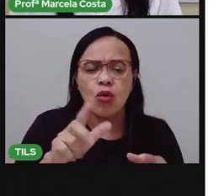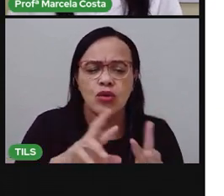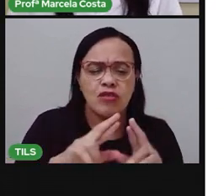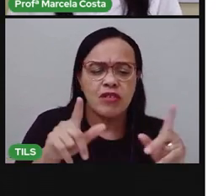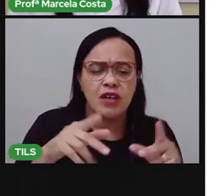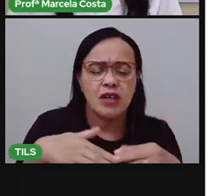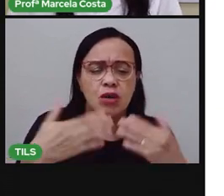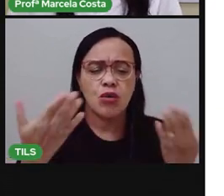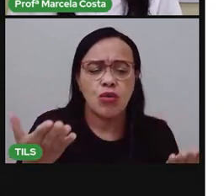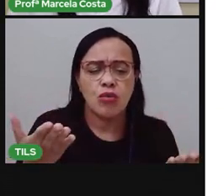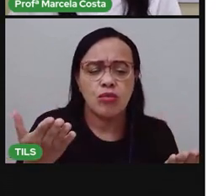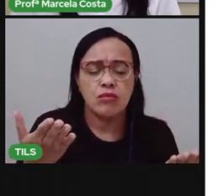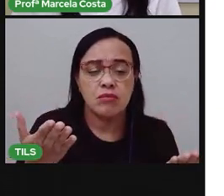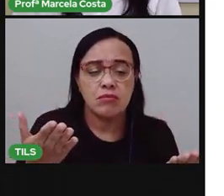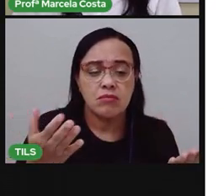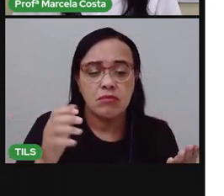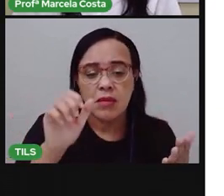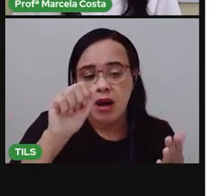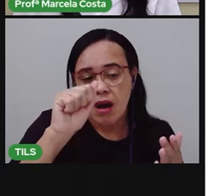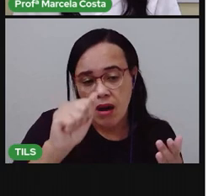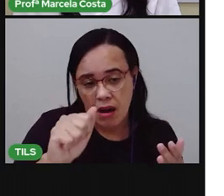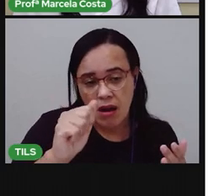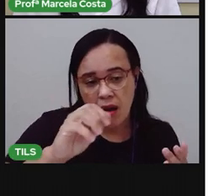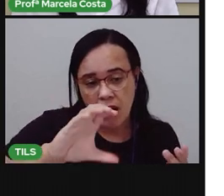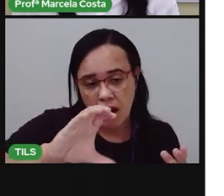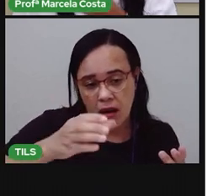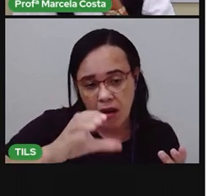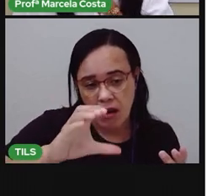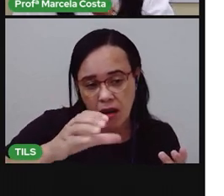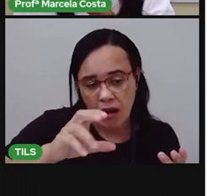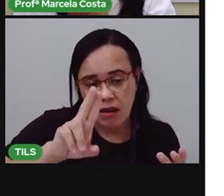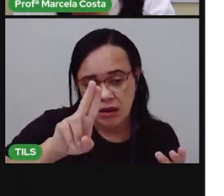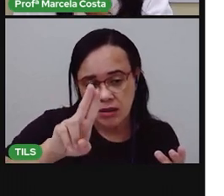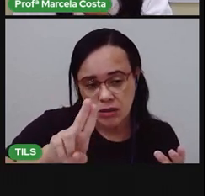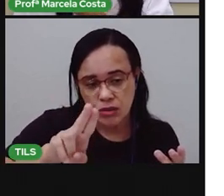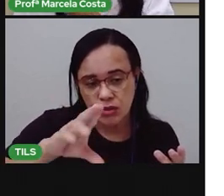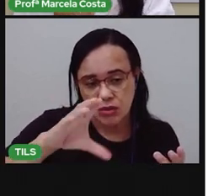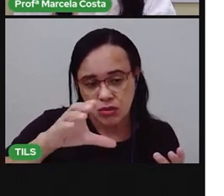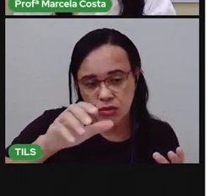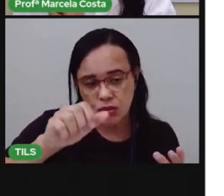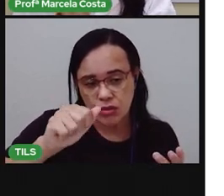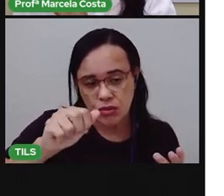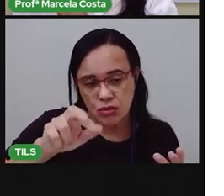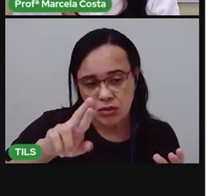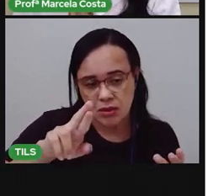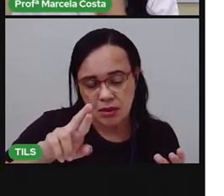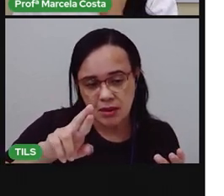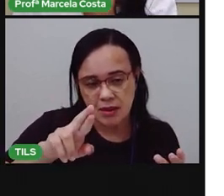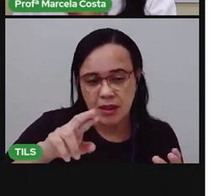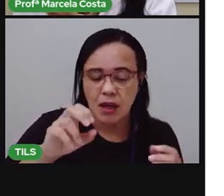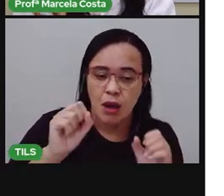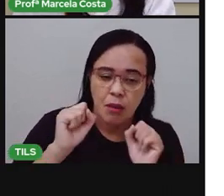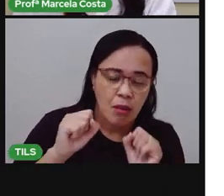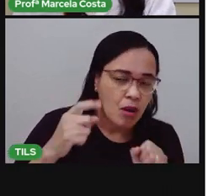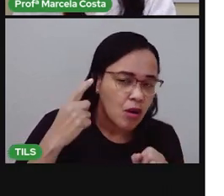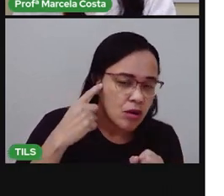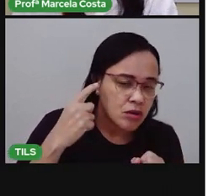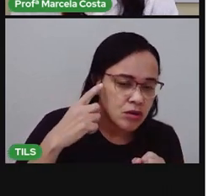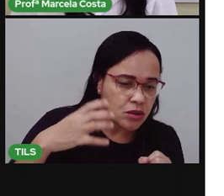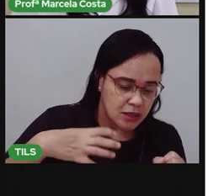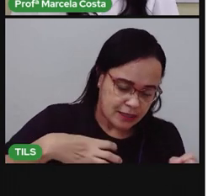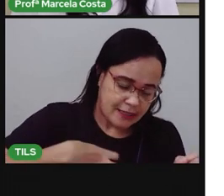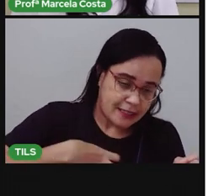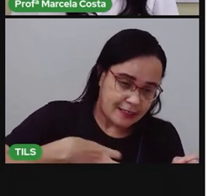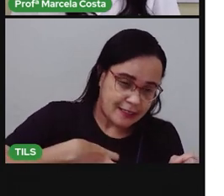A-ÇU-C-A. Você também ouve o U, não é isso? Ouve o som de outro A.